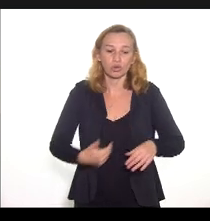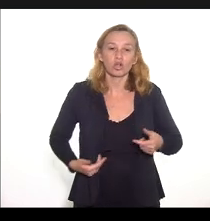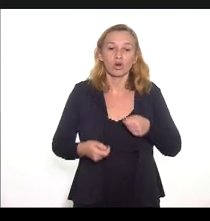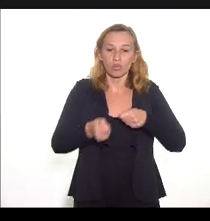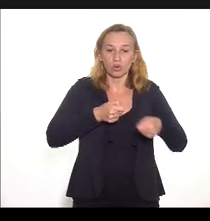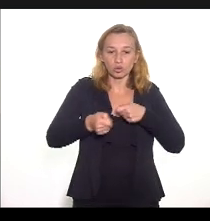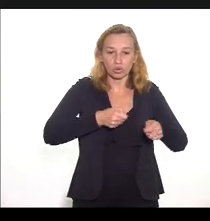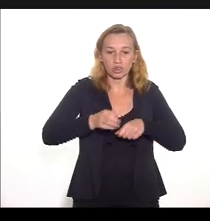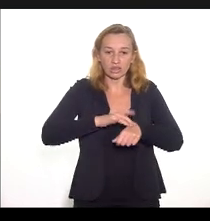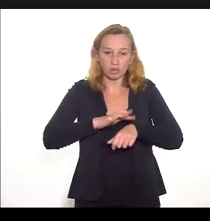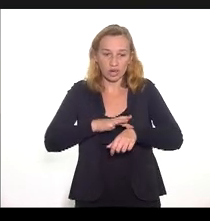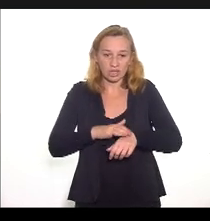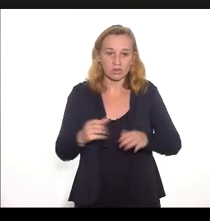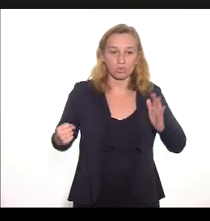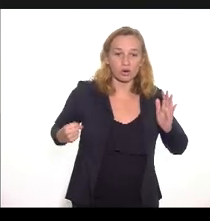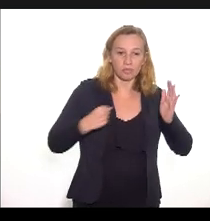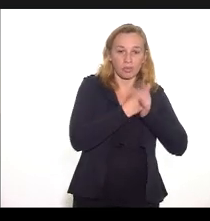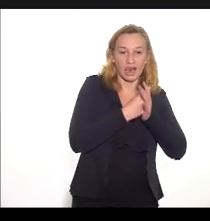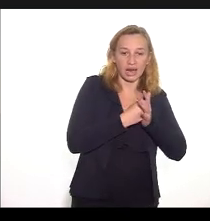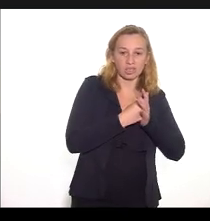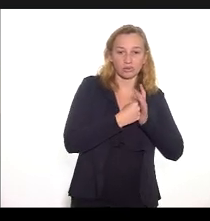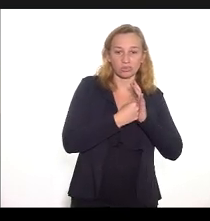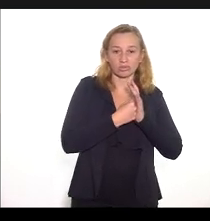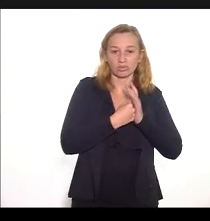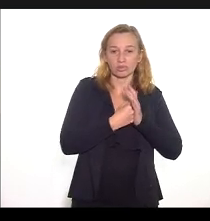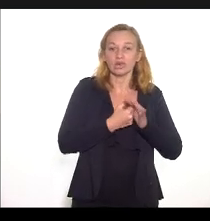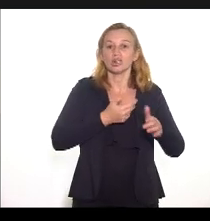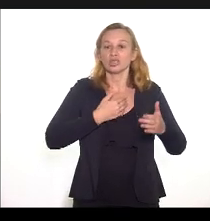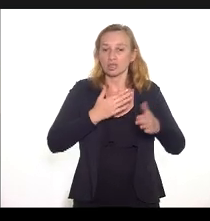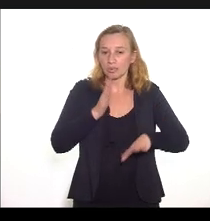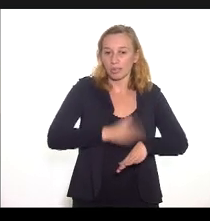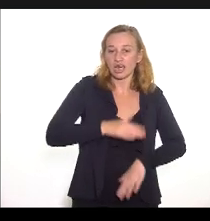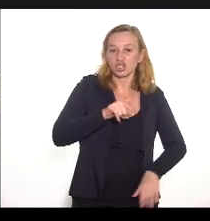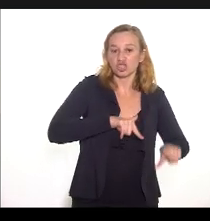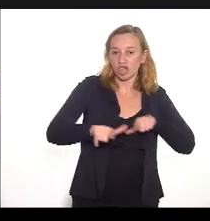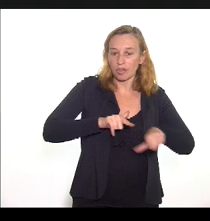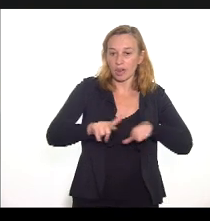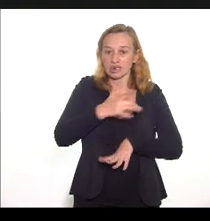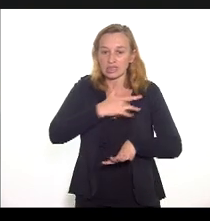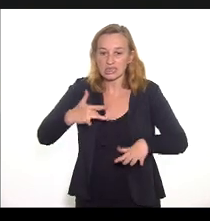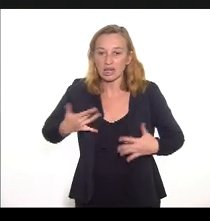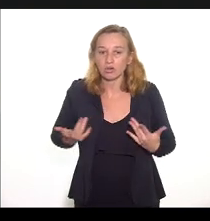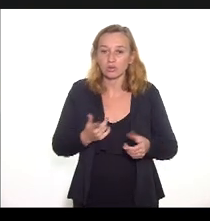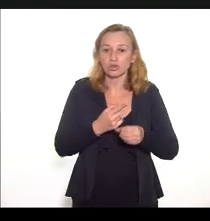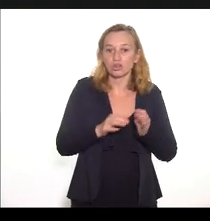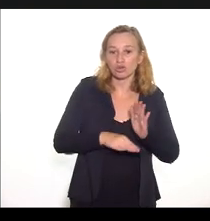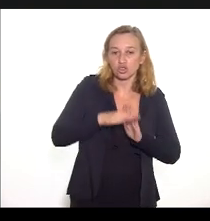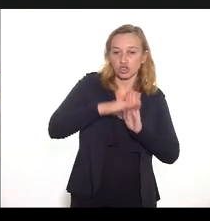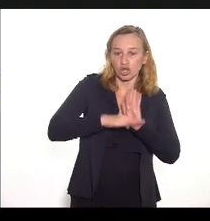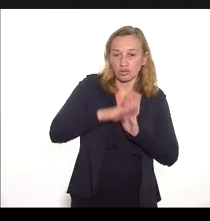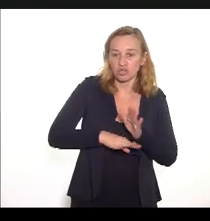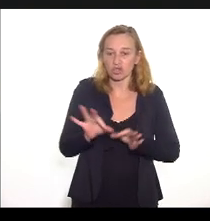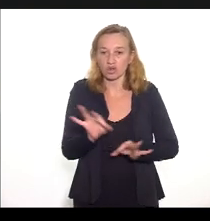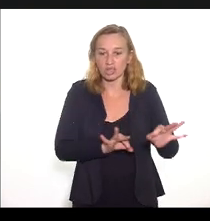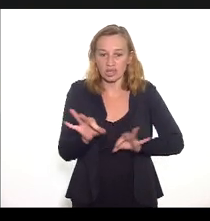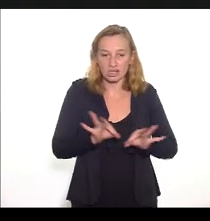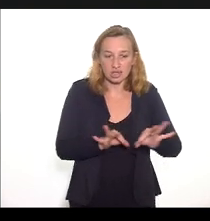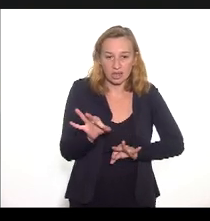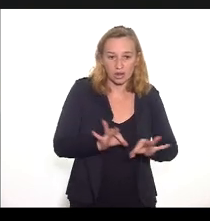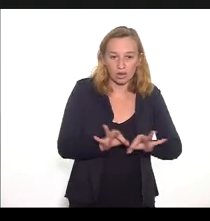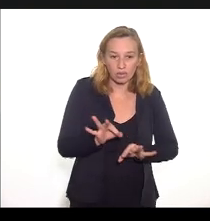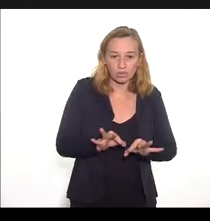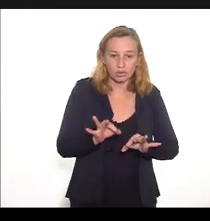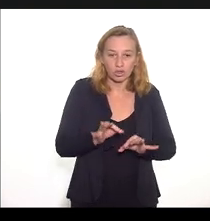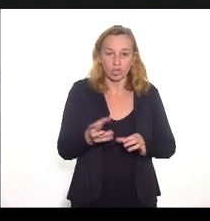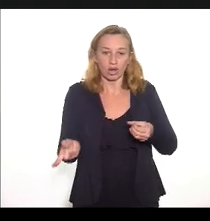doença. O impacto sobre as demais ações e serviços de saúde em seus níveis de organização é perceptível, e o